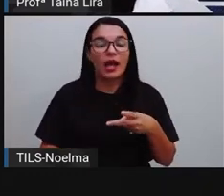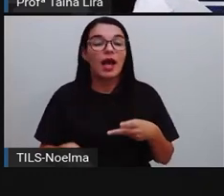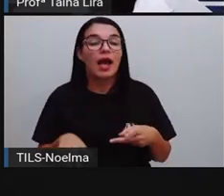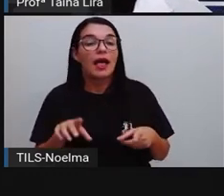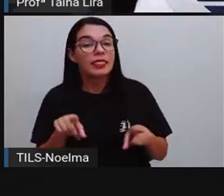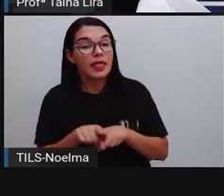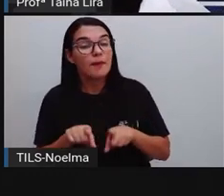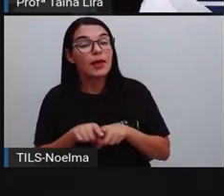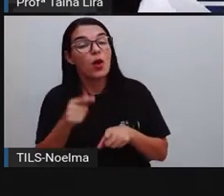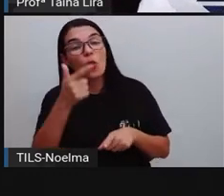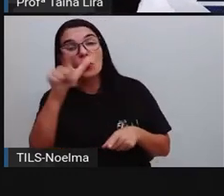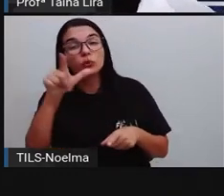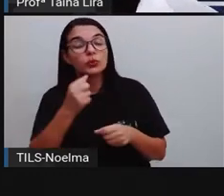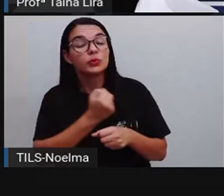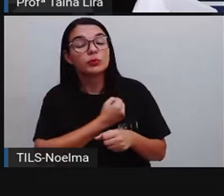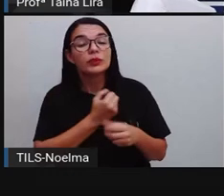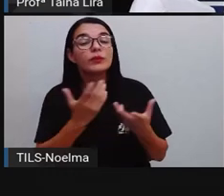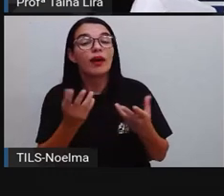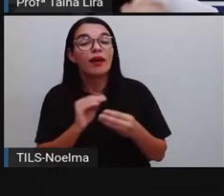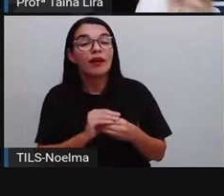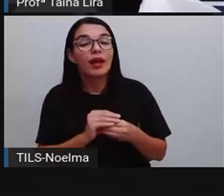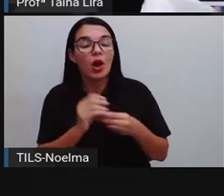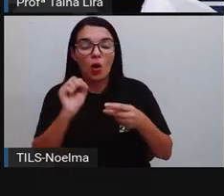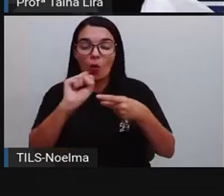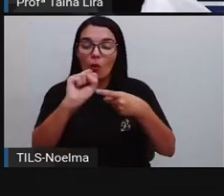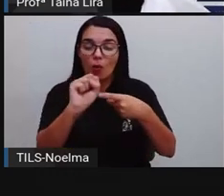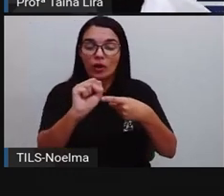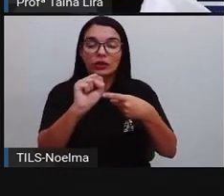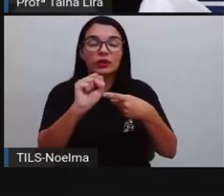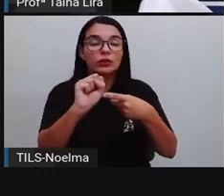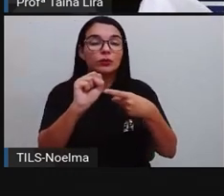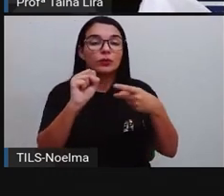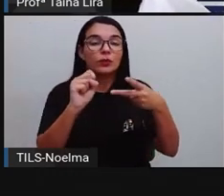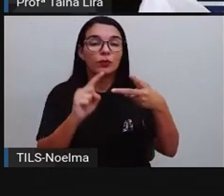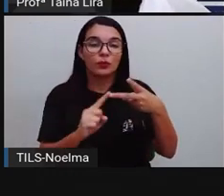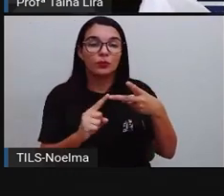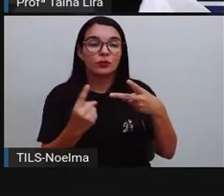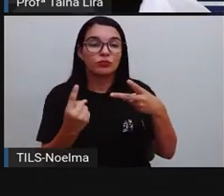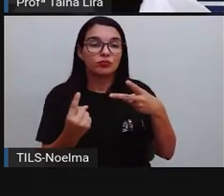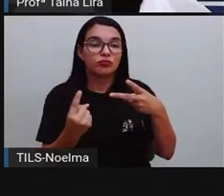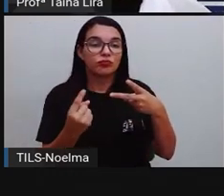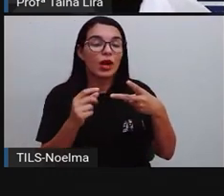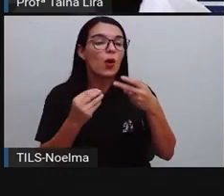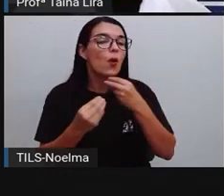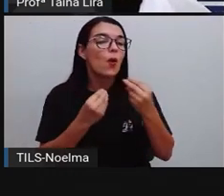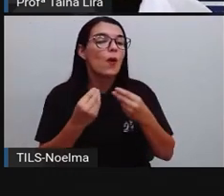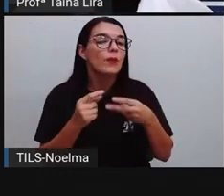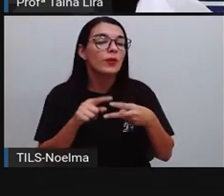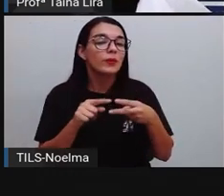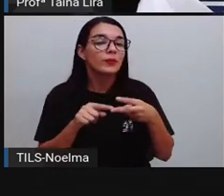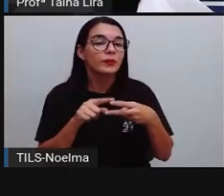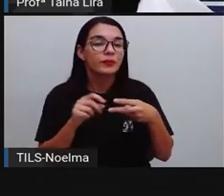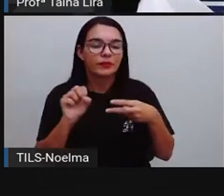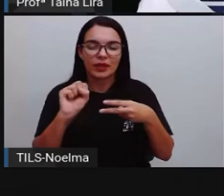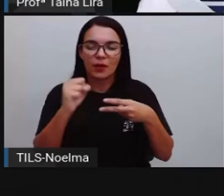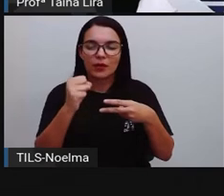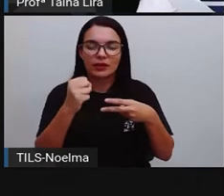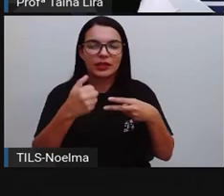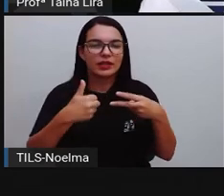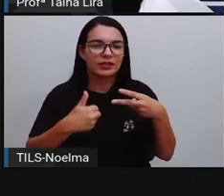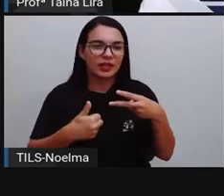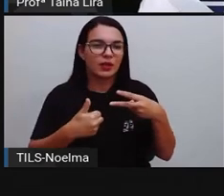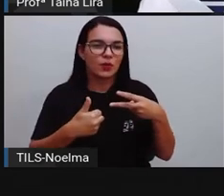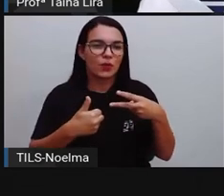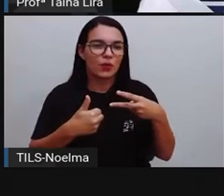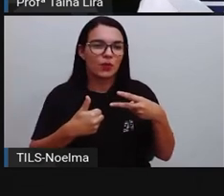algarismos, formar um outro número, colocando esse 8 no início. Qual seria? Qual seria esse número? O